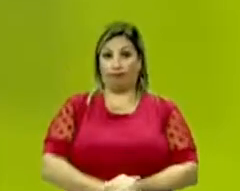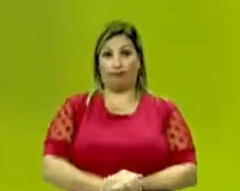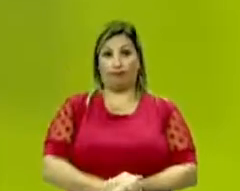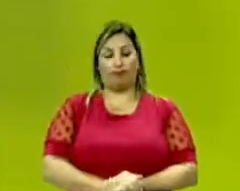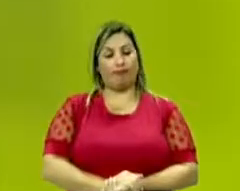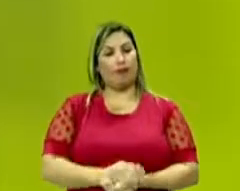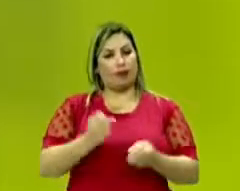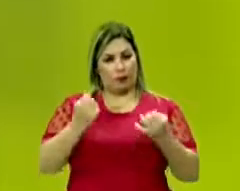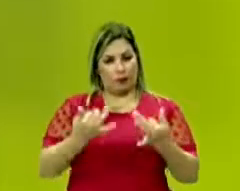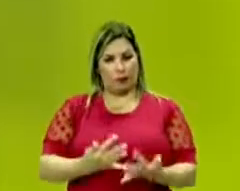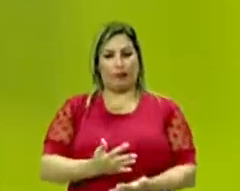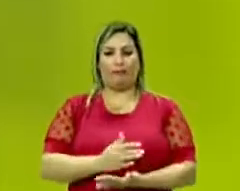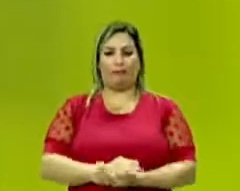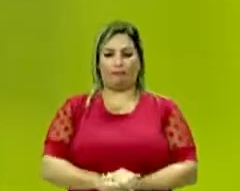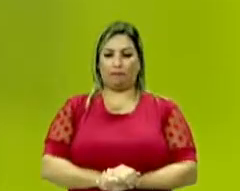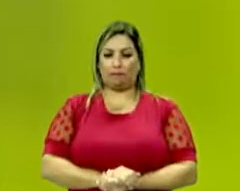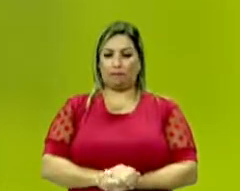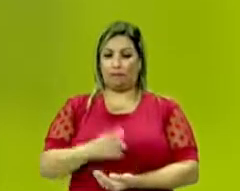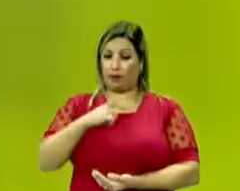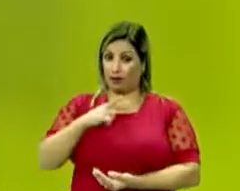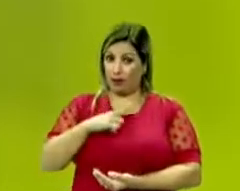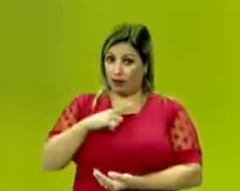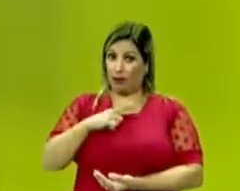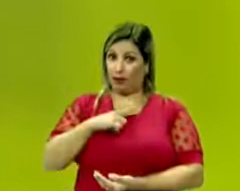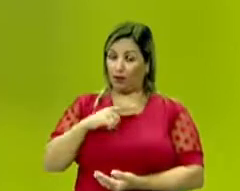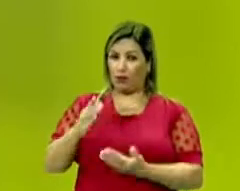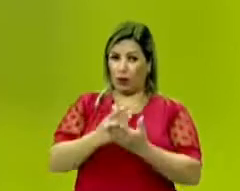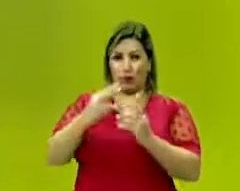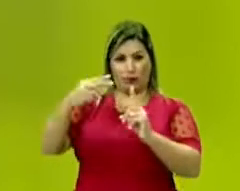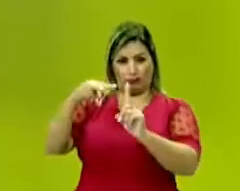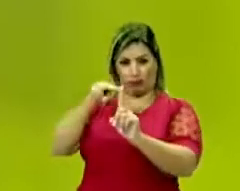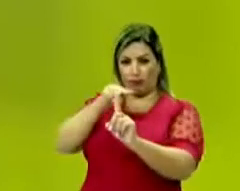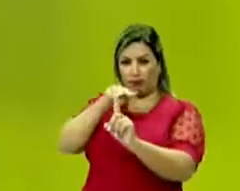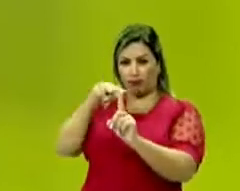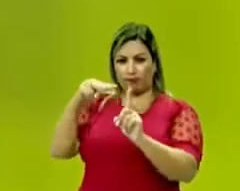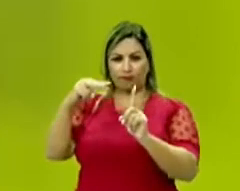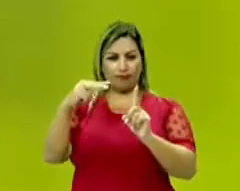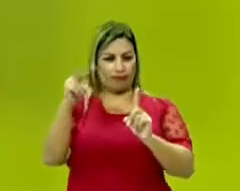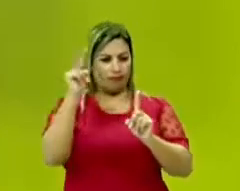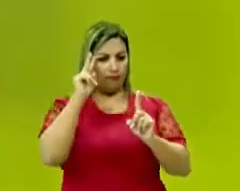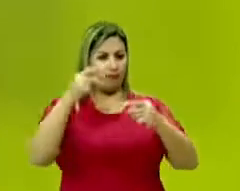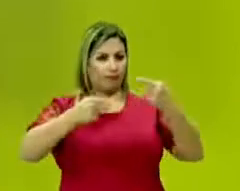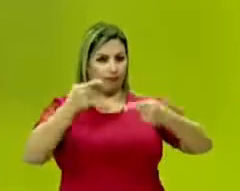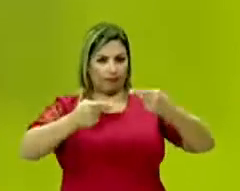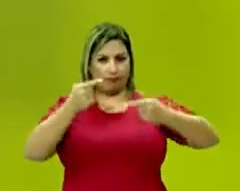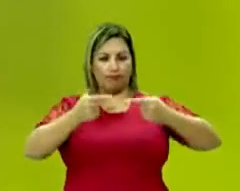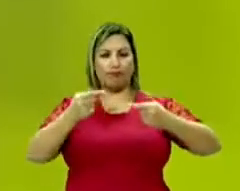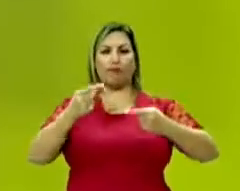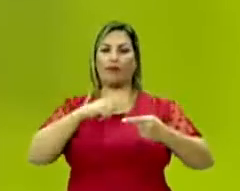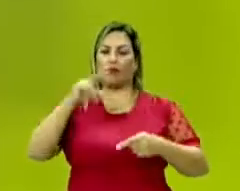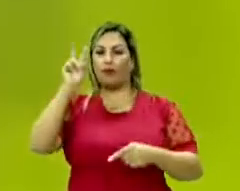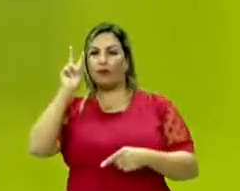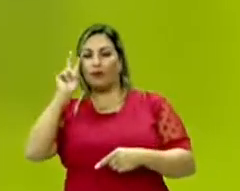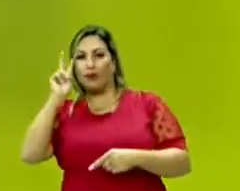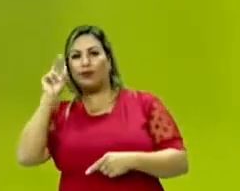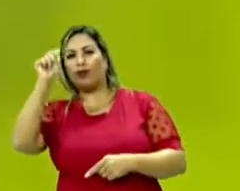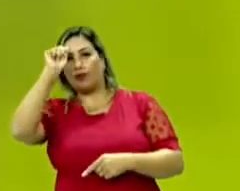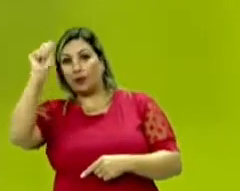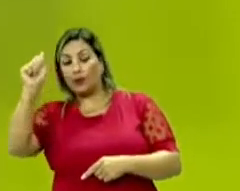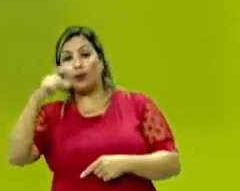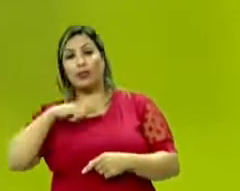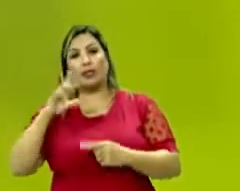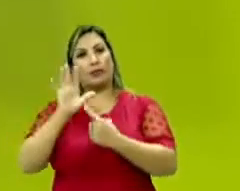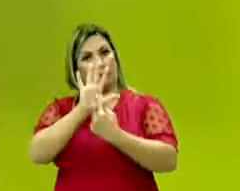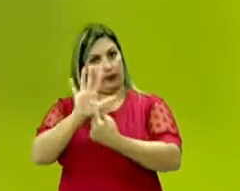Para começar, nós temos algumas perspectivas históricas que discutem isso. Há aqueles historiadores que vão